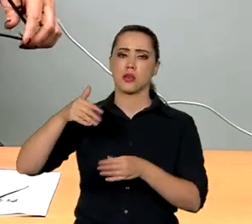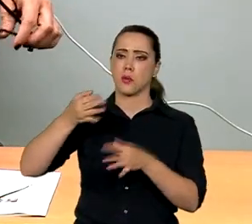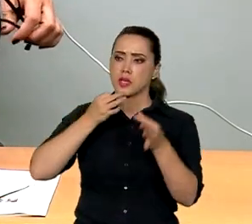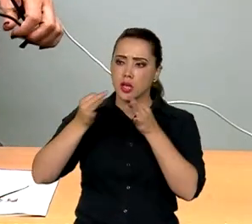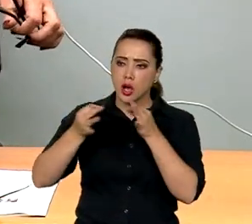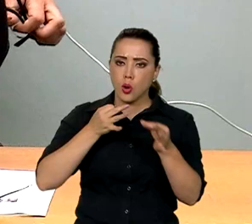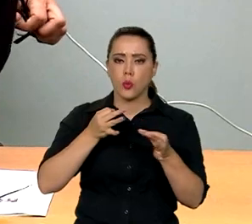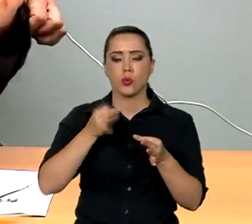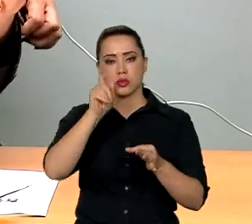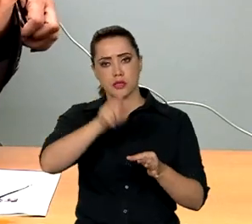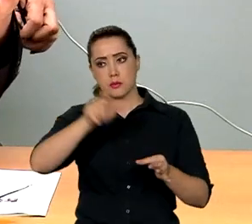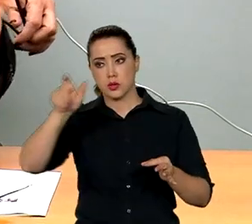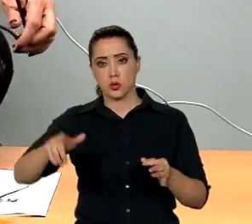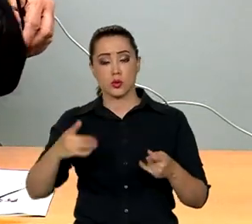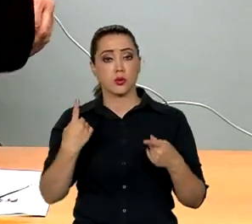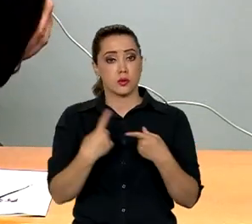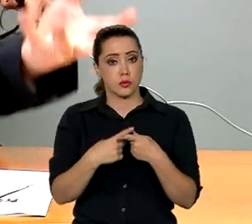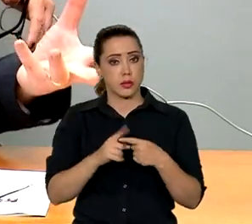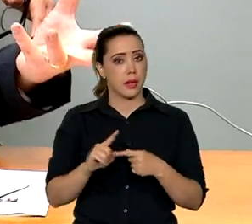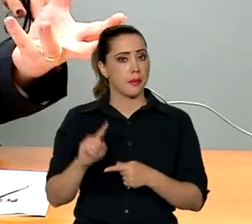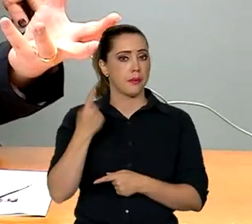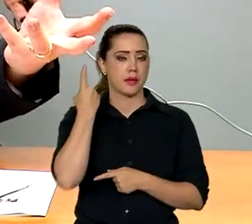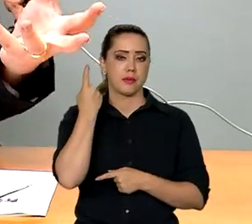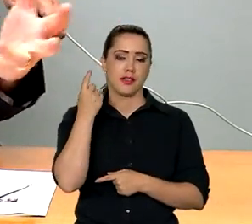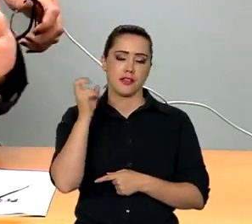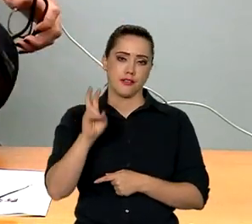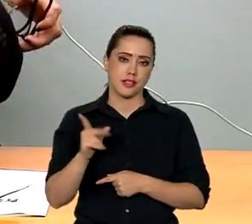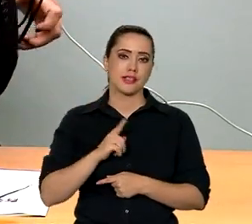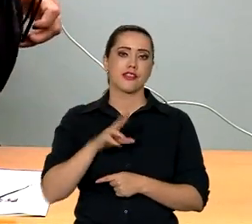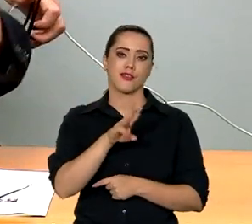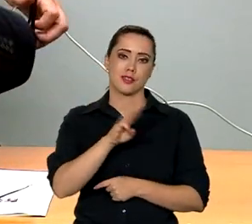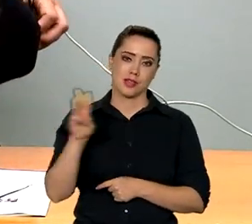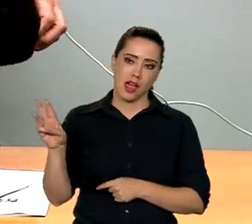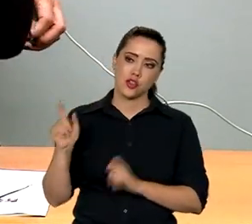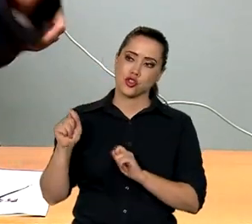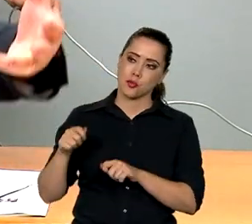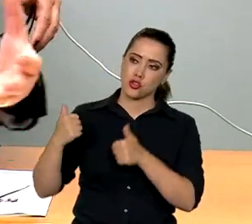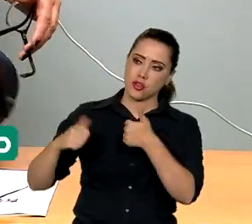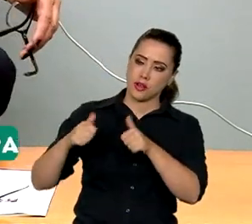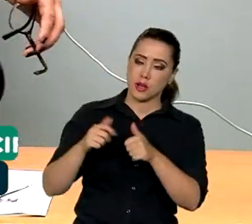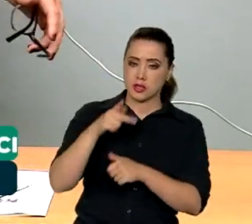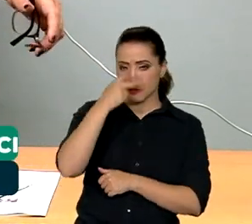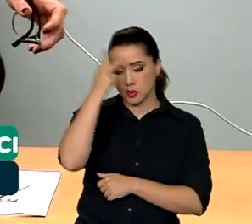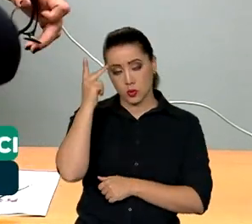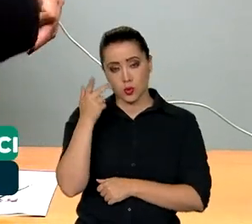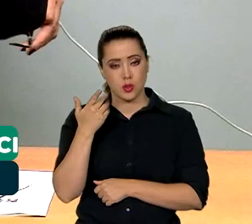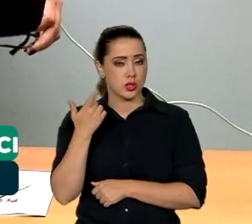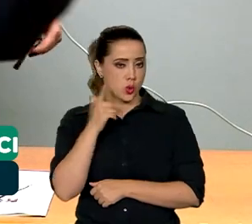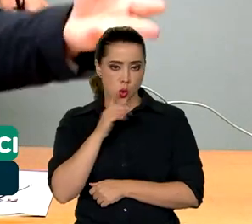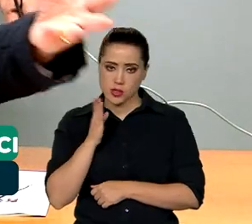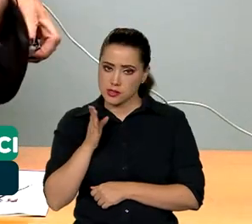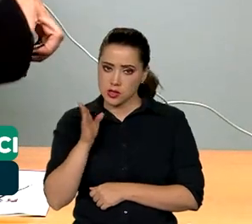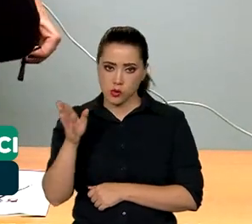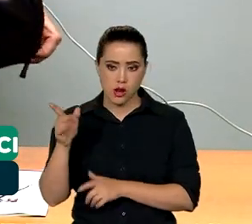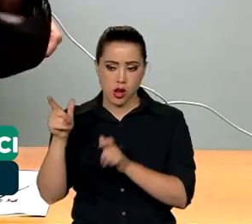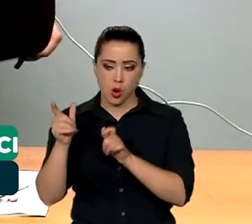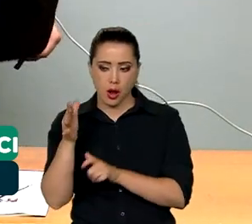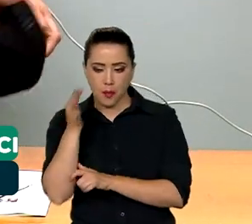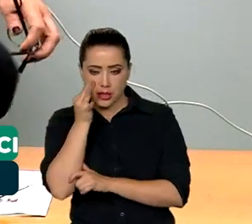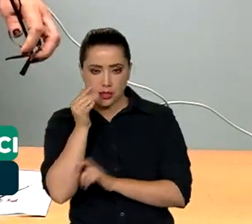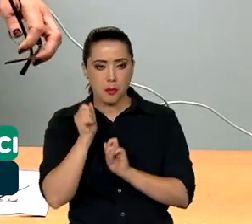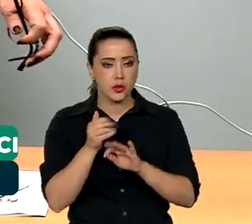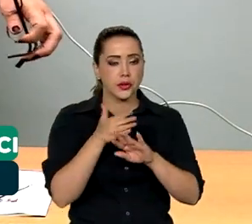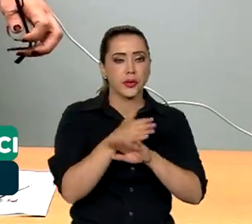porque também contou pela primeira vez com o mundo digital, então as pessoas que não puderam estar nas plenárias puderam ir no